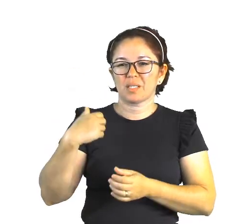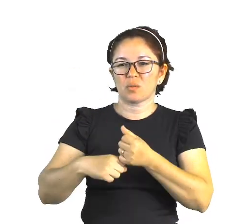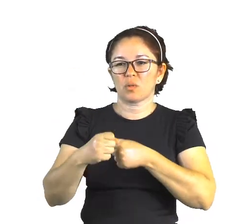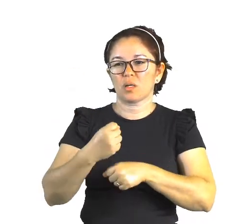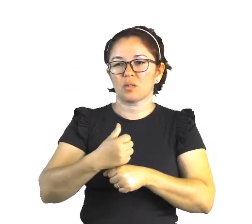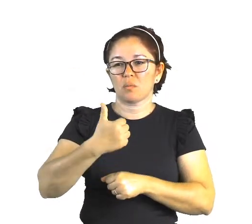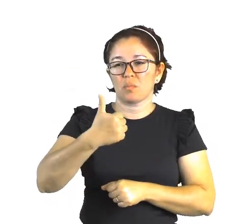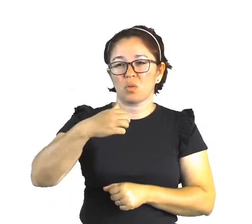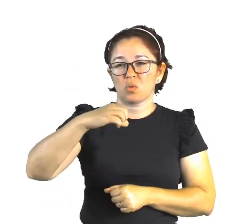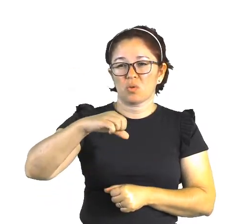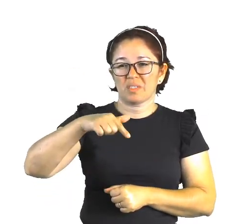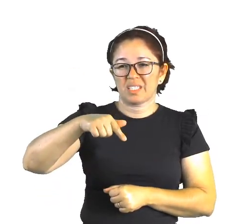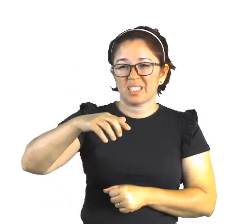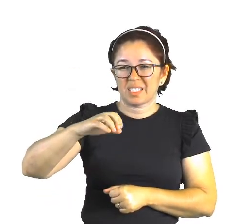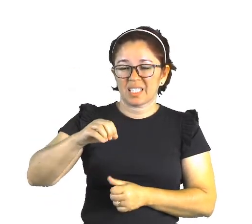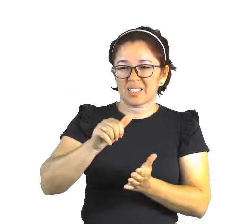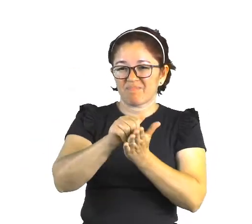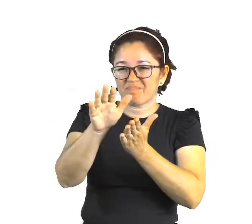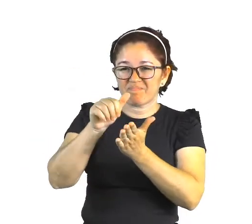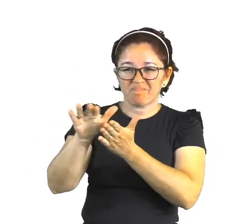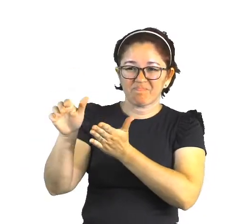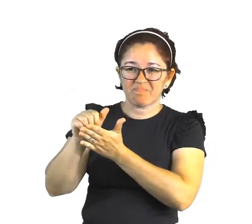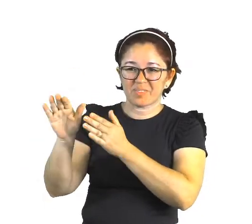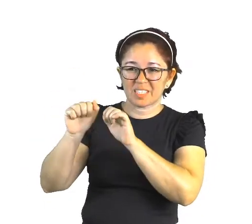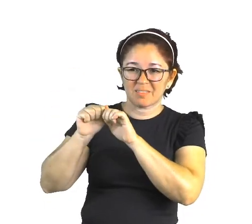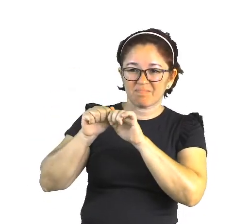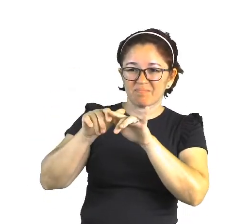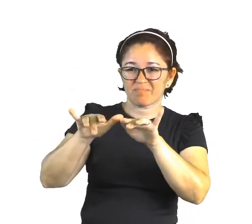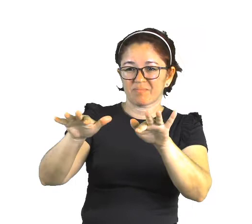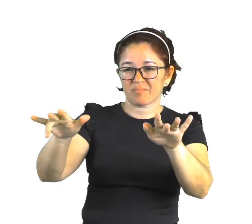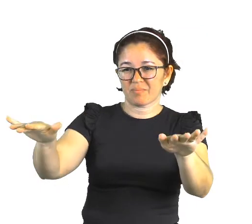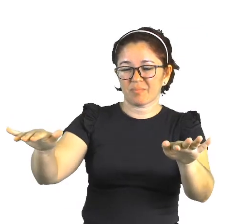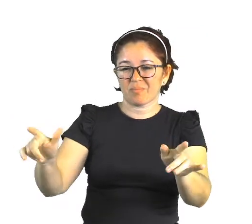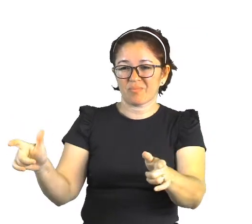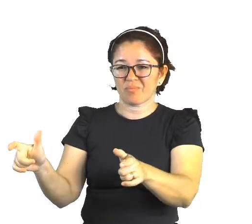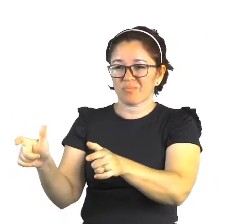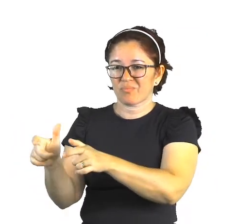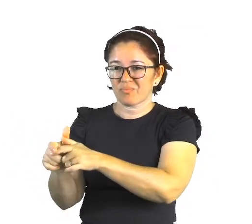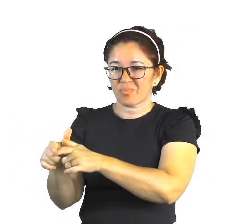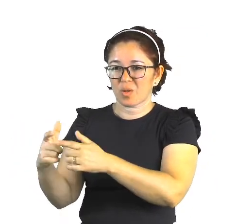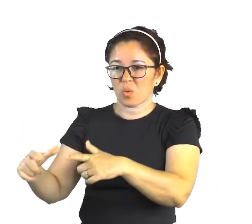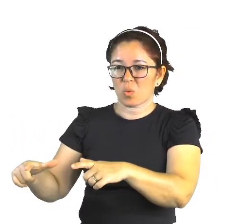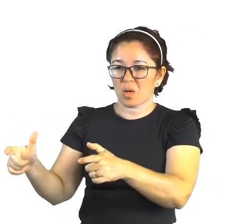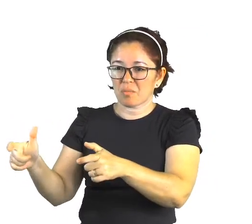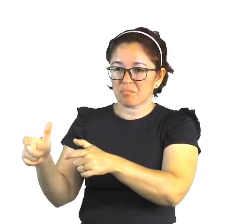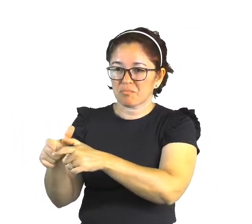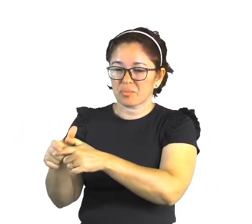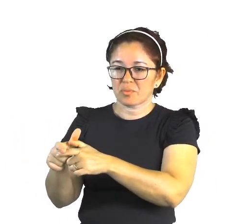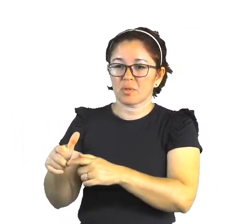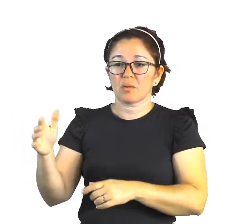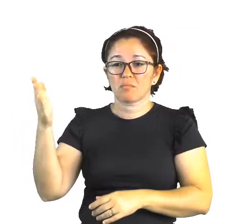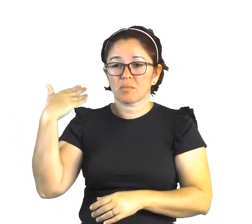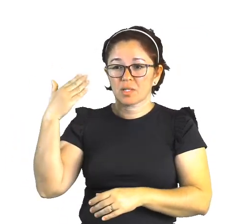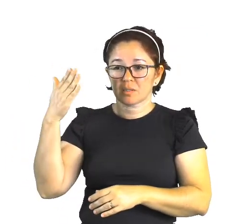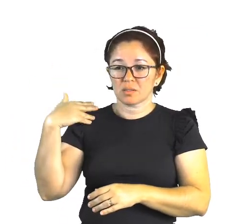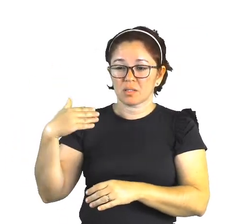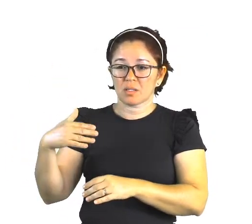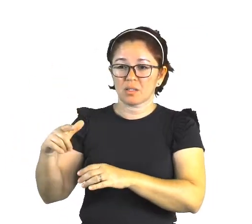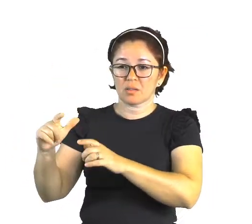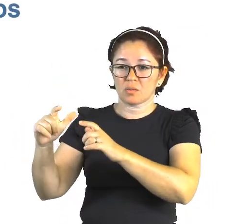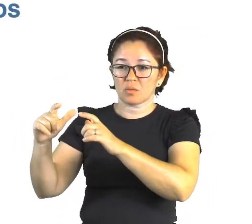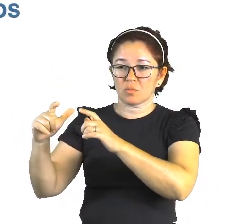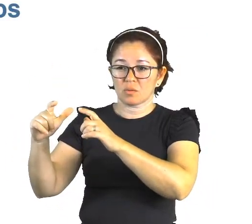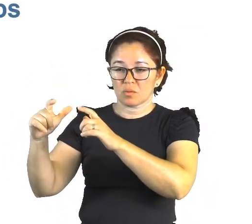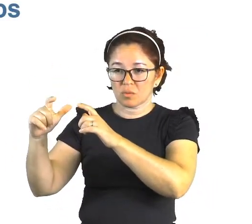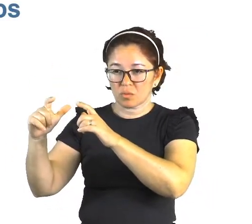permaneceram no total descaso do governo federal. Os Crao Canela vivem, viviam, né, na Casa do Índio,